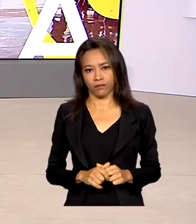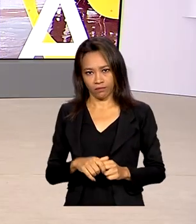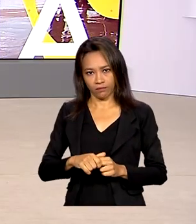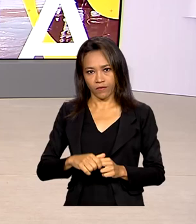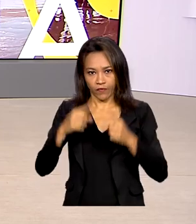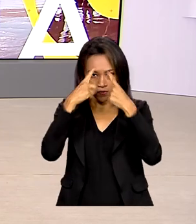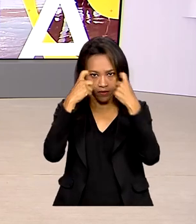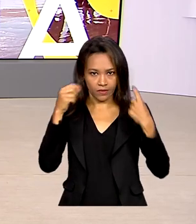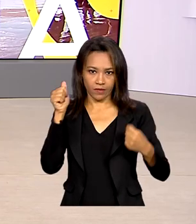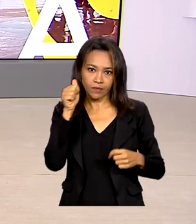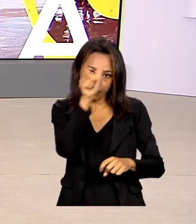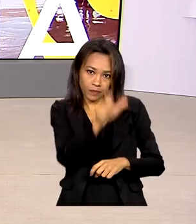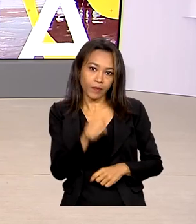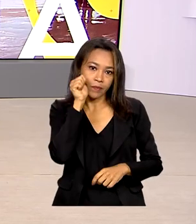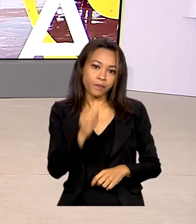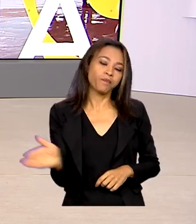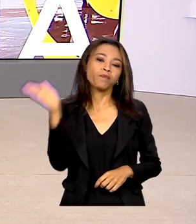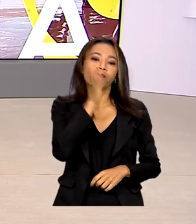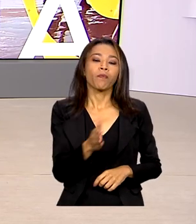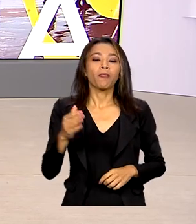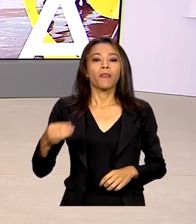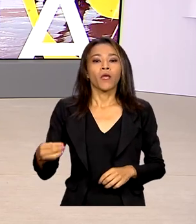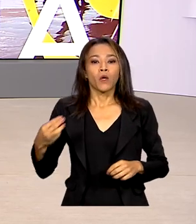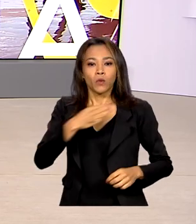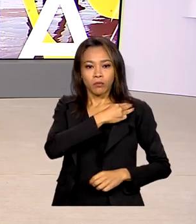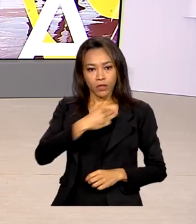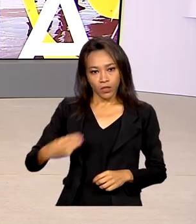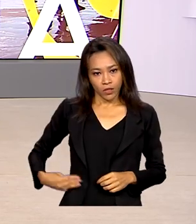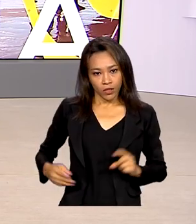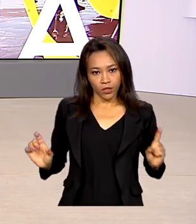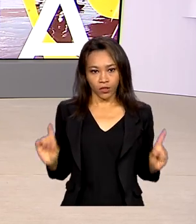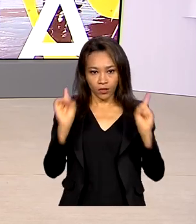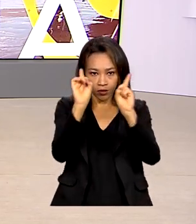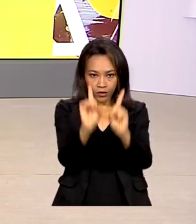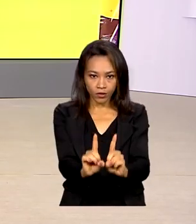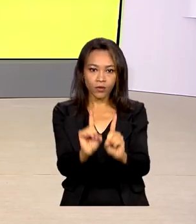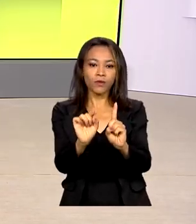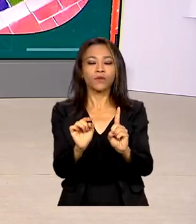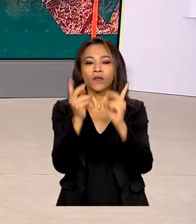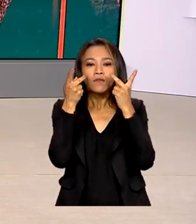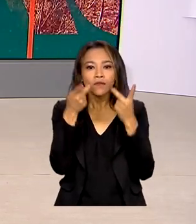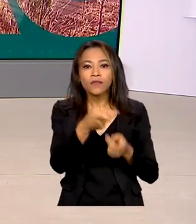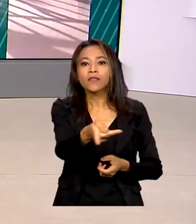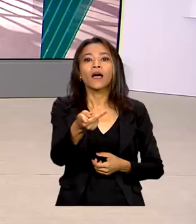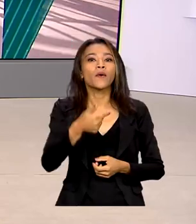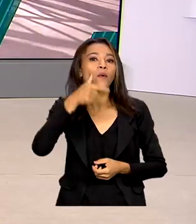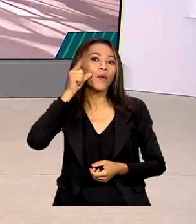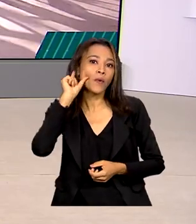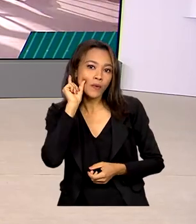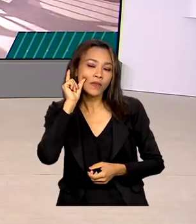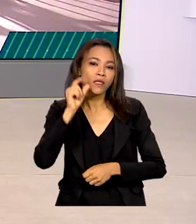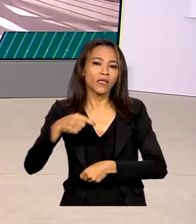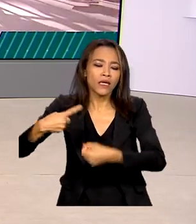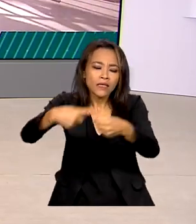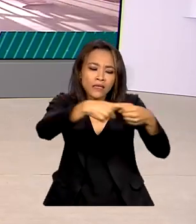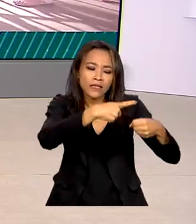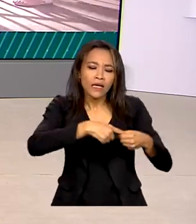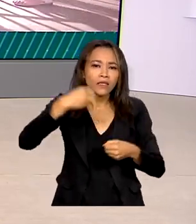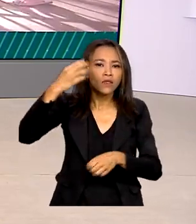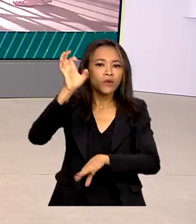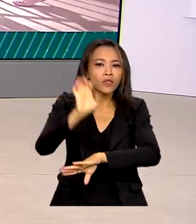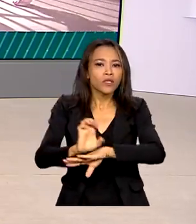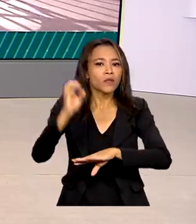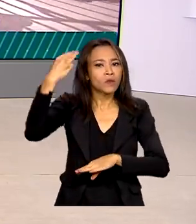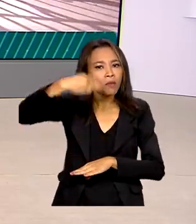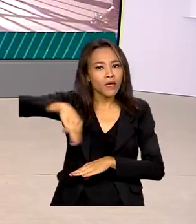Os ministros da Integração e das Comunicações visitaram ontem municípios maranhenses que foram atingidos por fortes chuvas